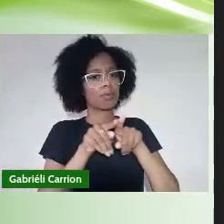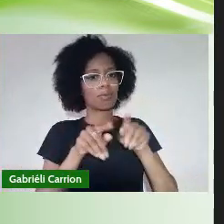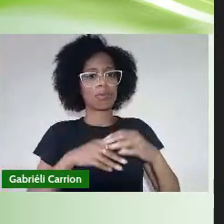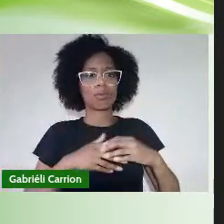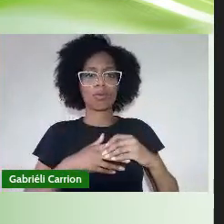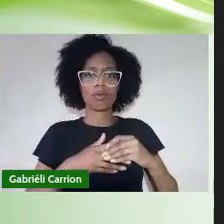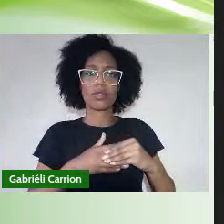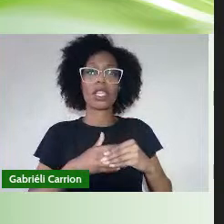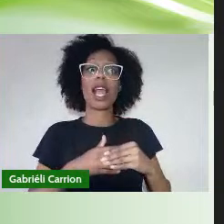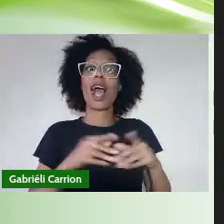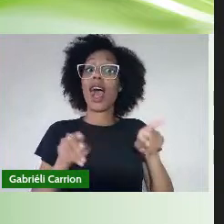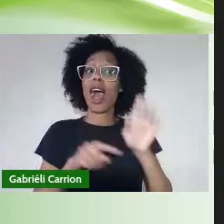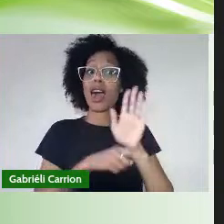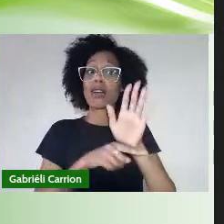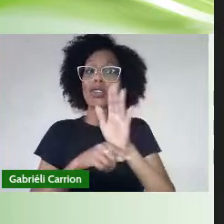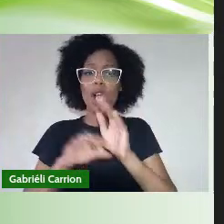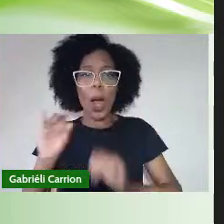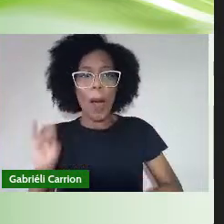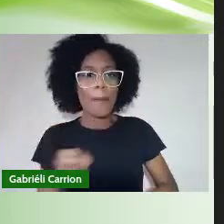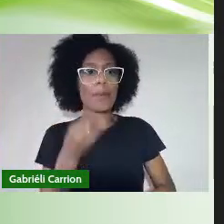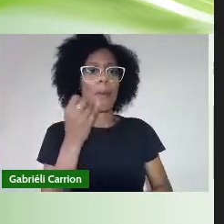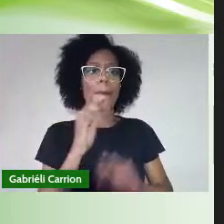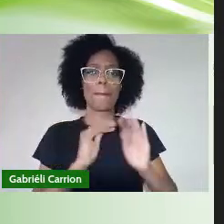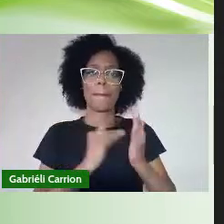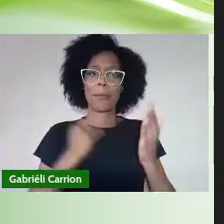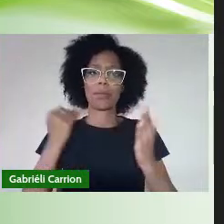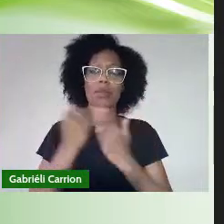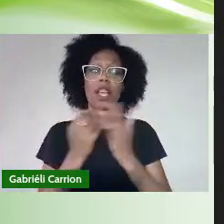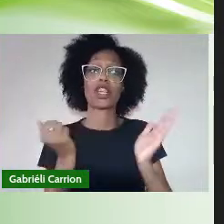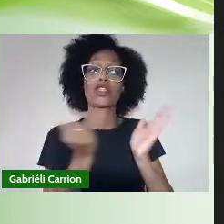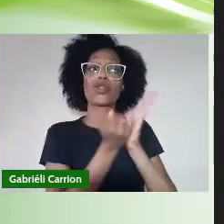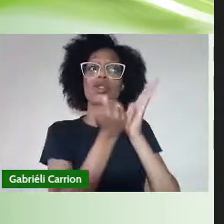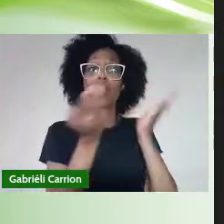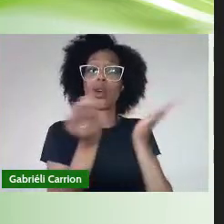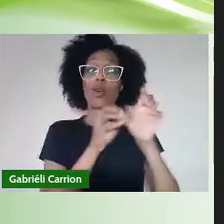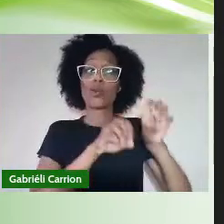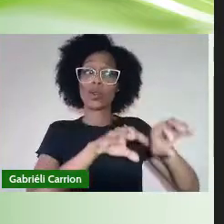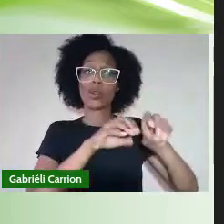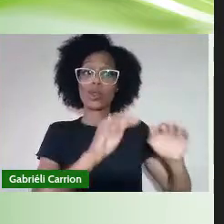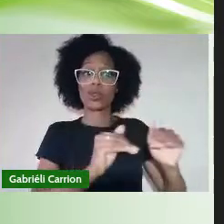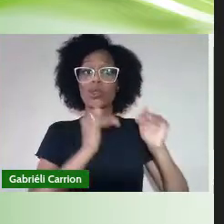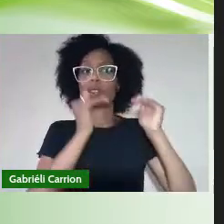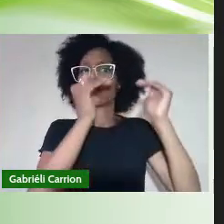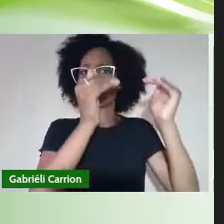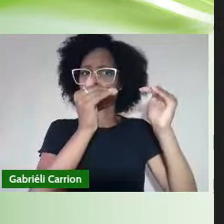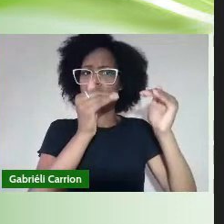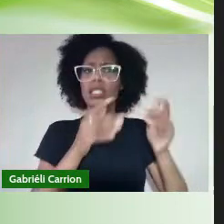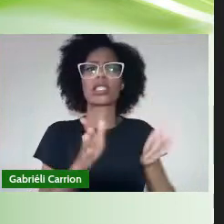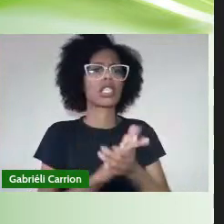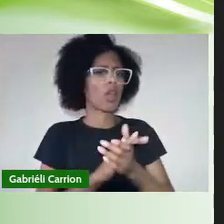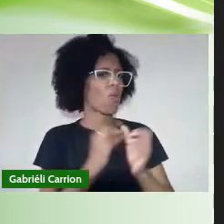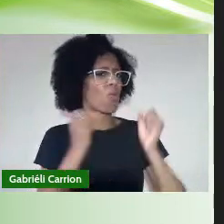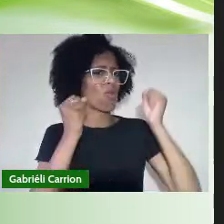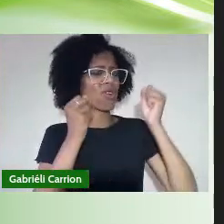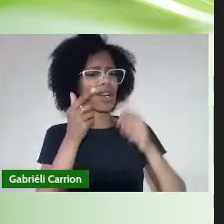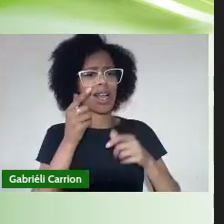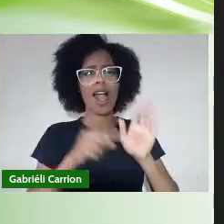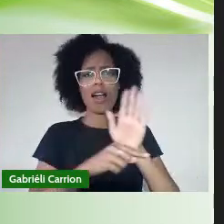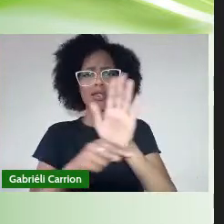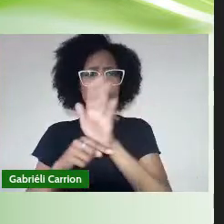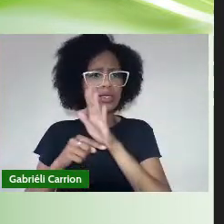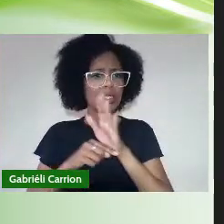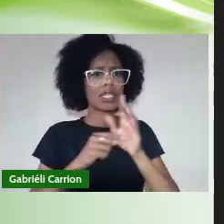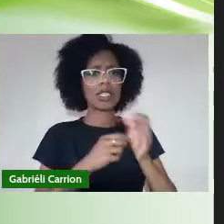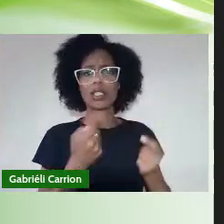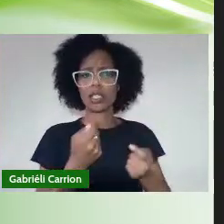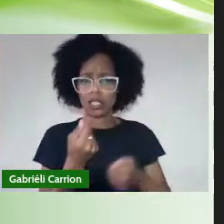educação Registro Que o ensino superior É uma força motriz Para a transformação Social Econômica E cultural De uma